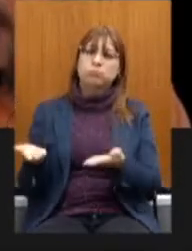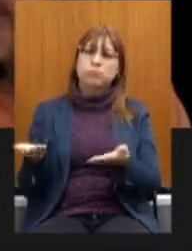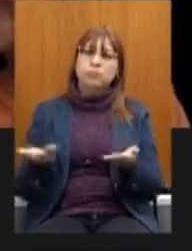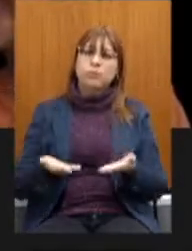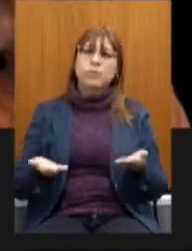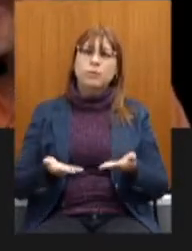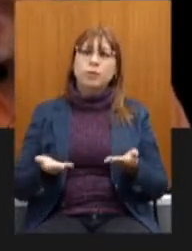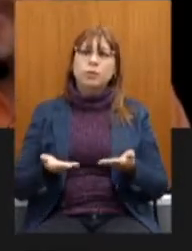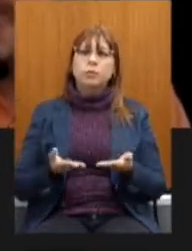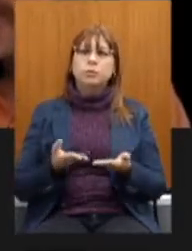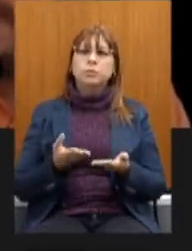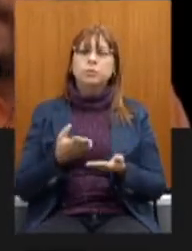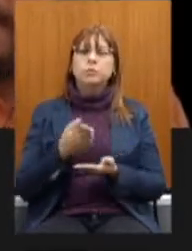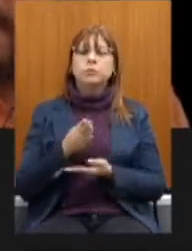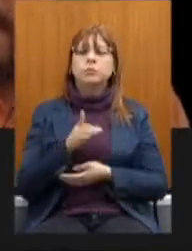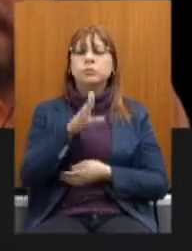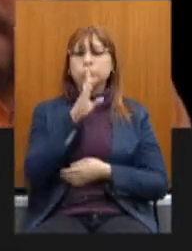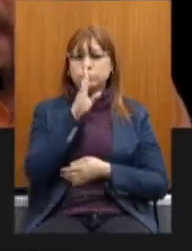como indústria de silêncio.